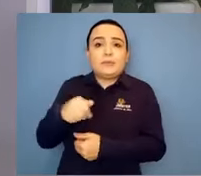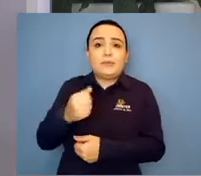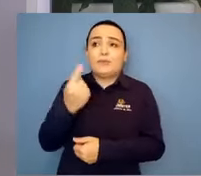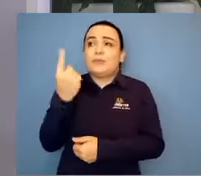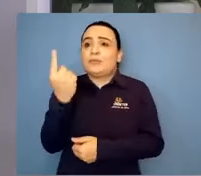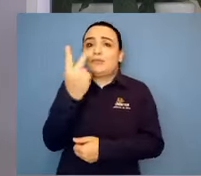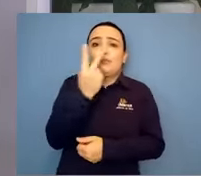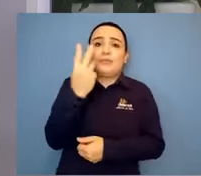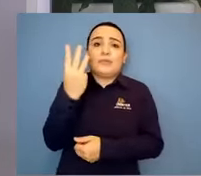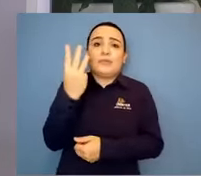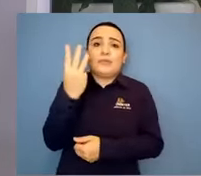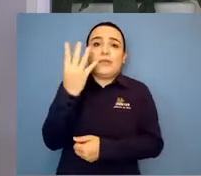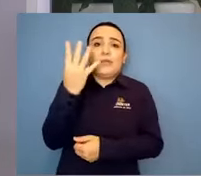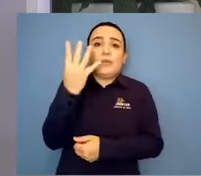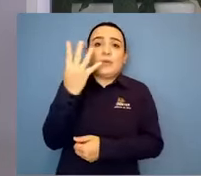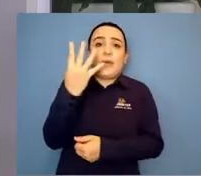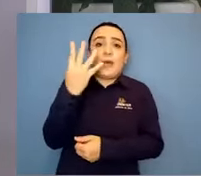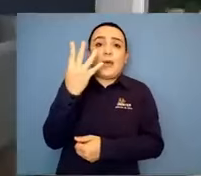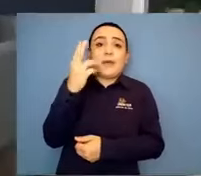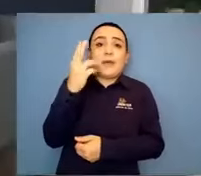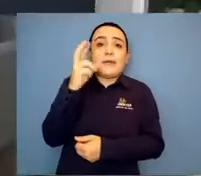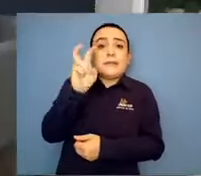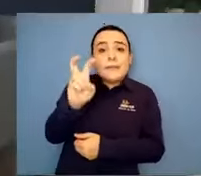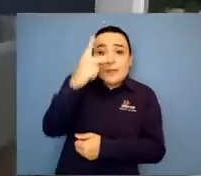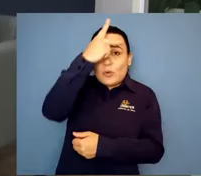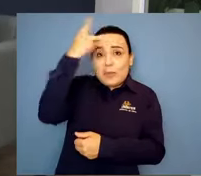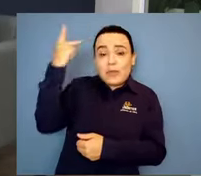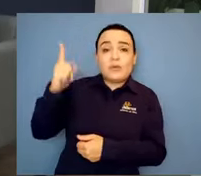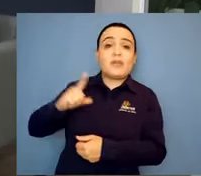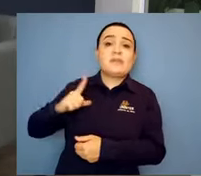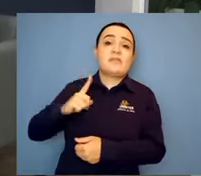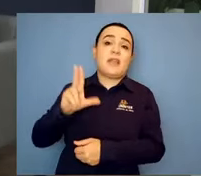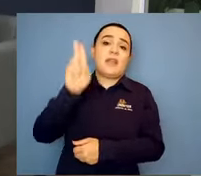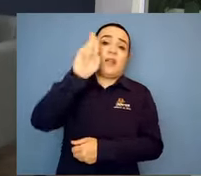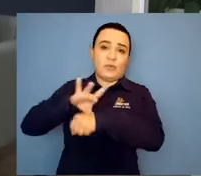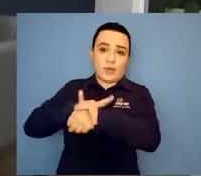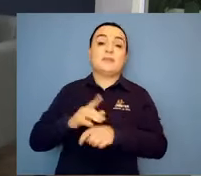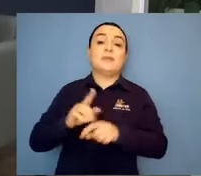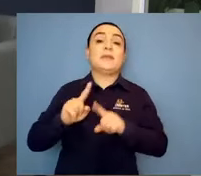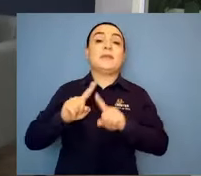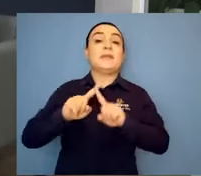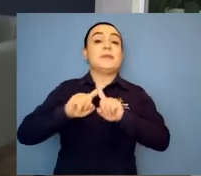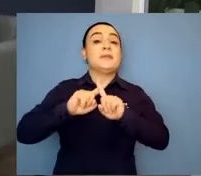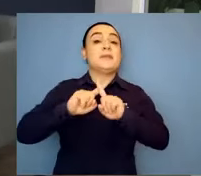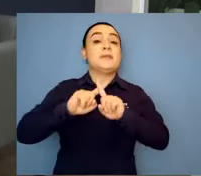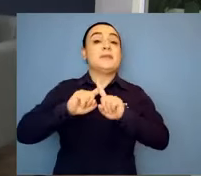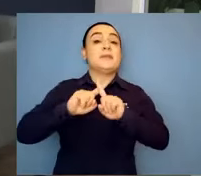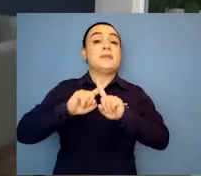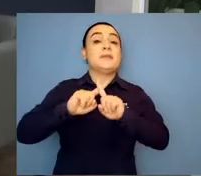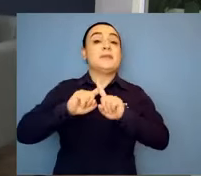você, para que as pessoas te conheçam. Você é curitibana, começando por aí?